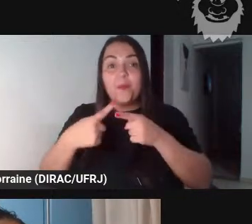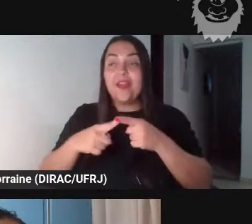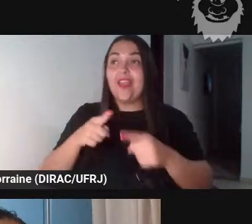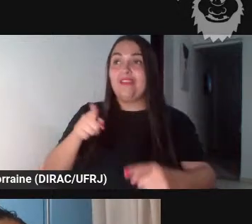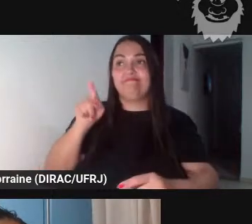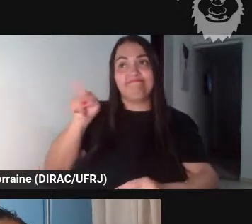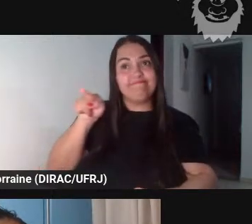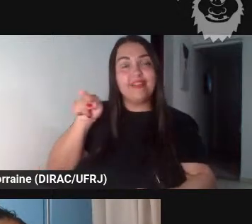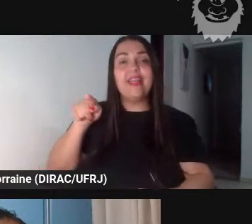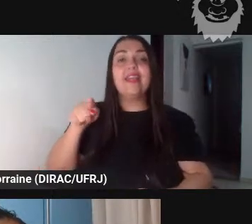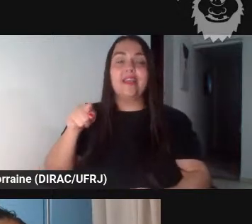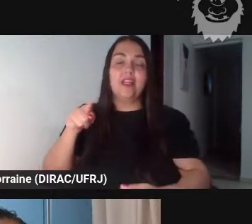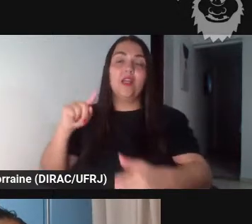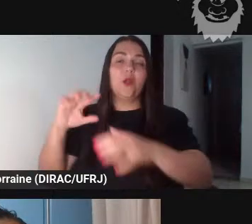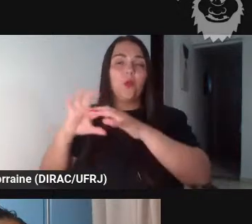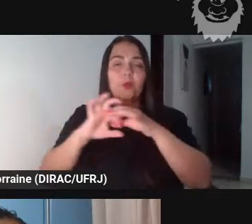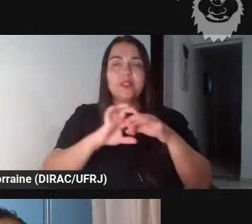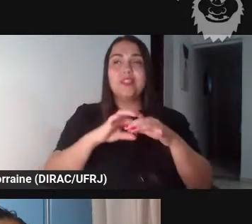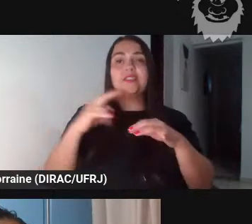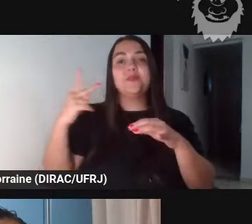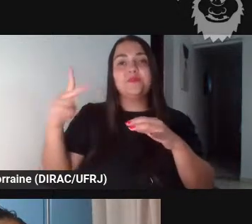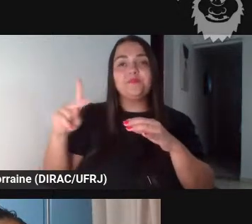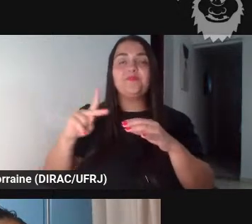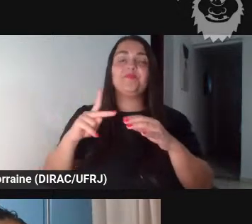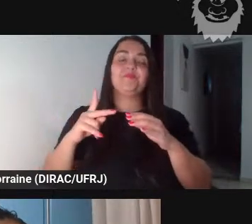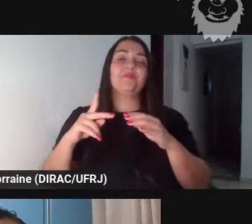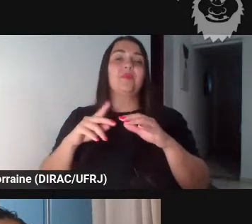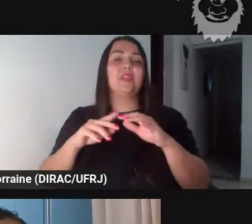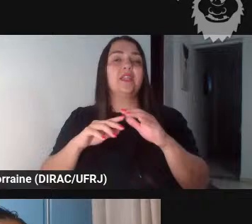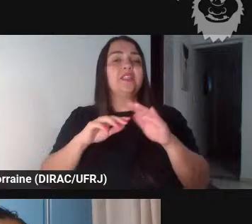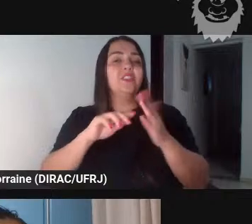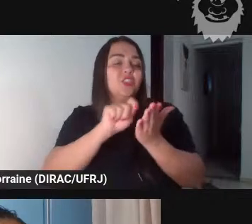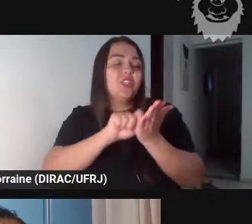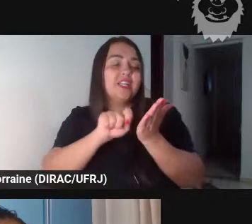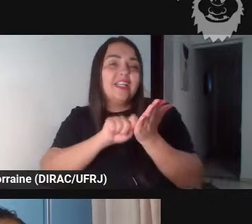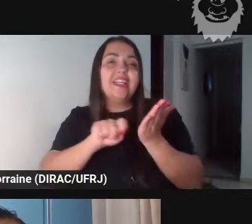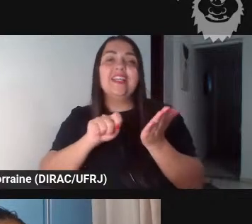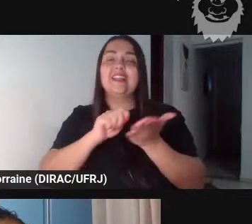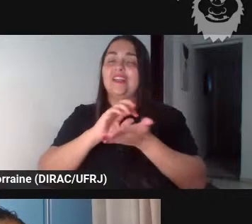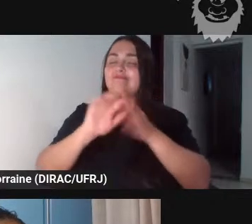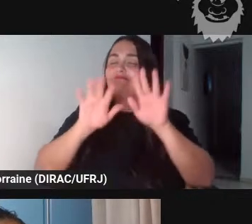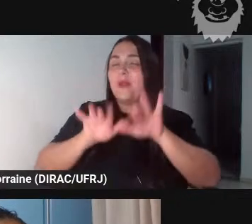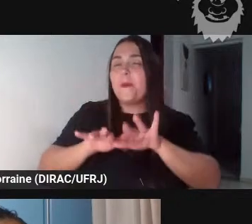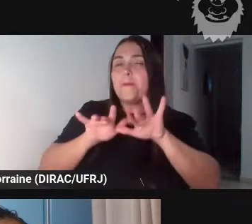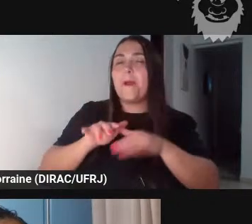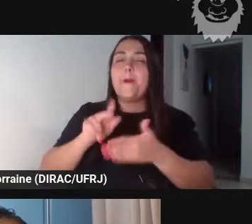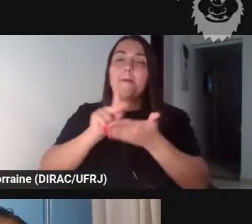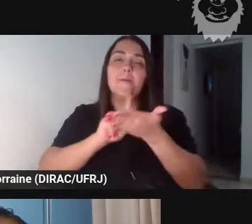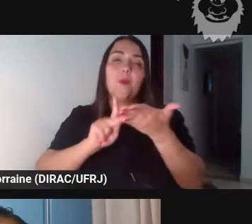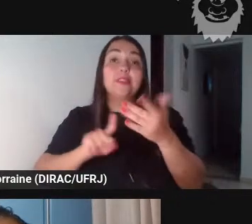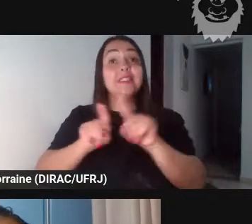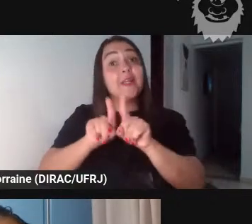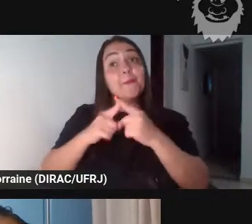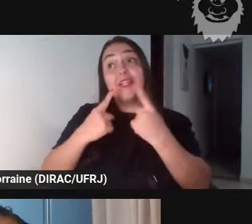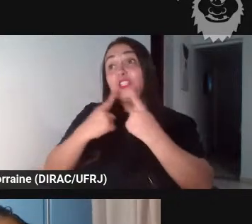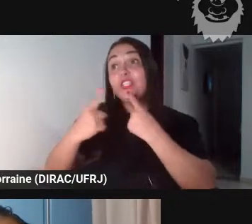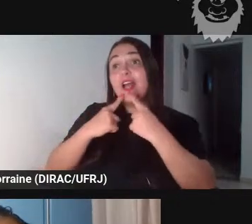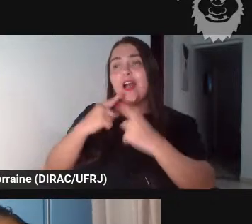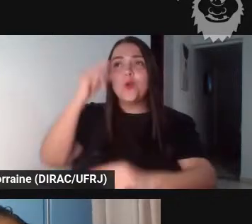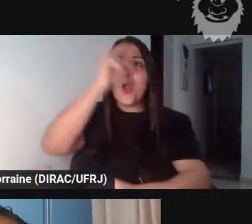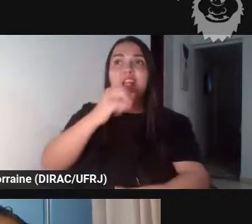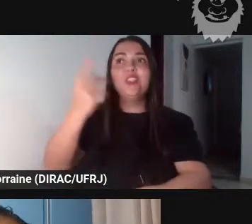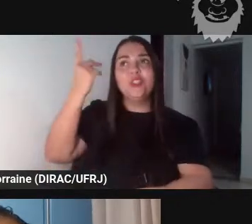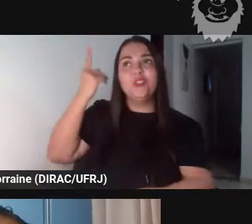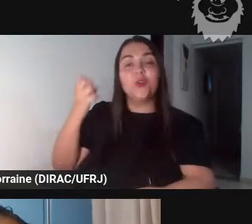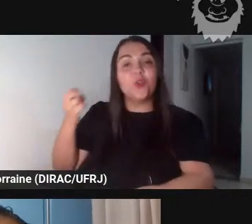num contexto de escrita de poesia e também num contexto de diálogo com a antiguidade quer dizer não só